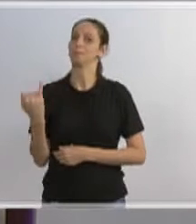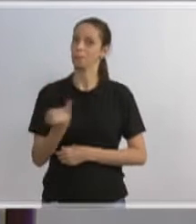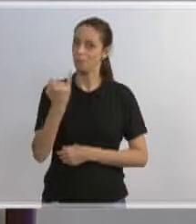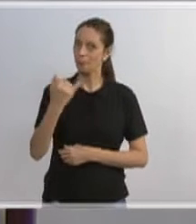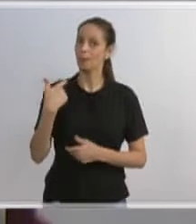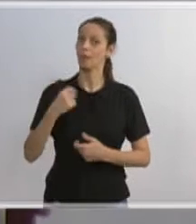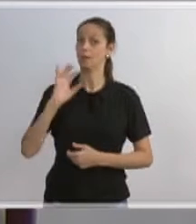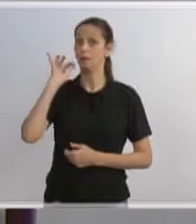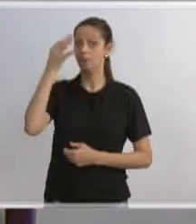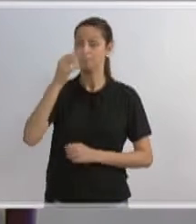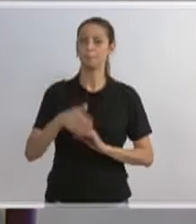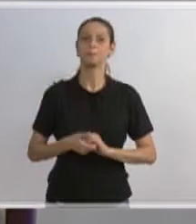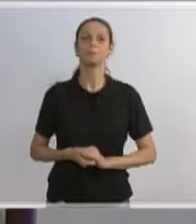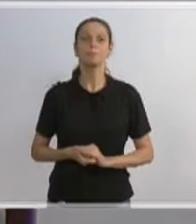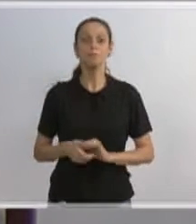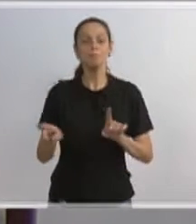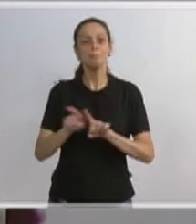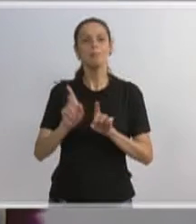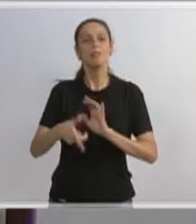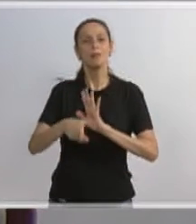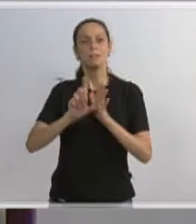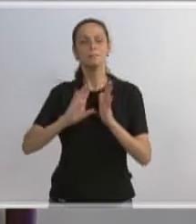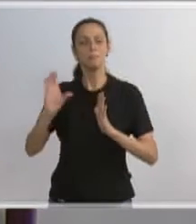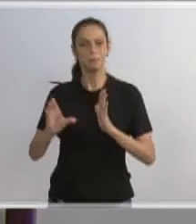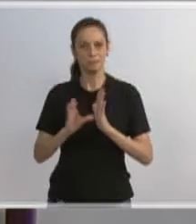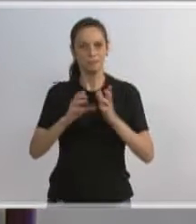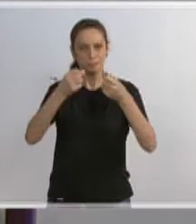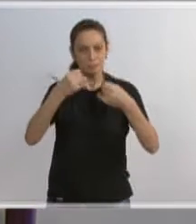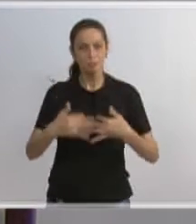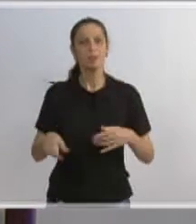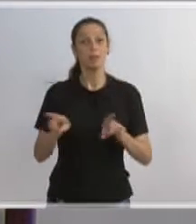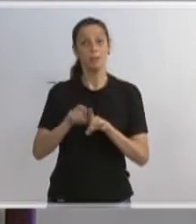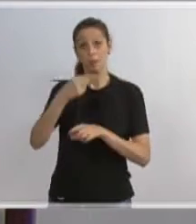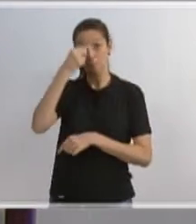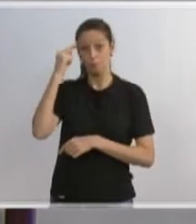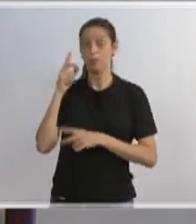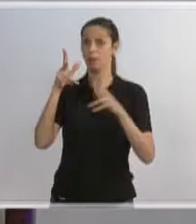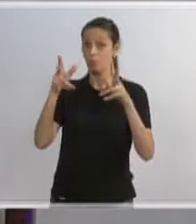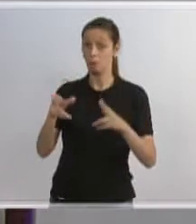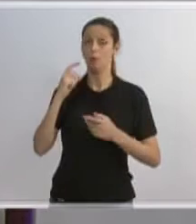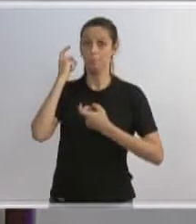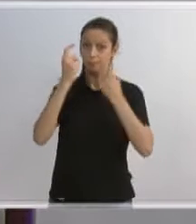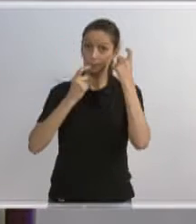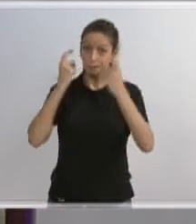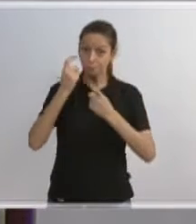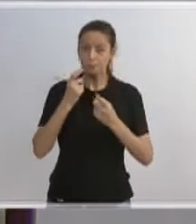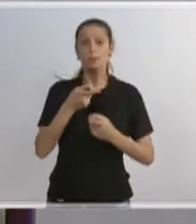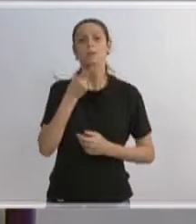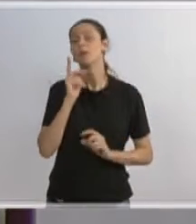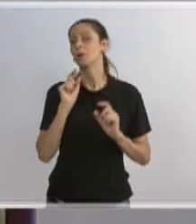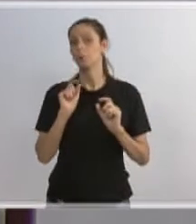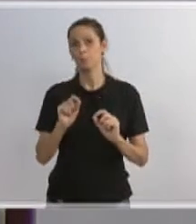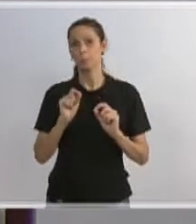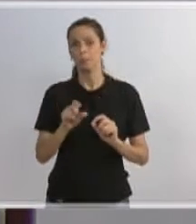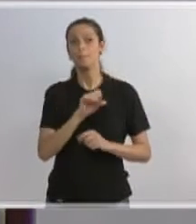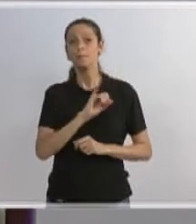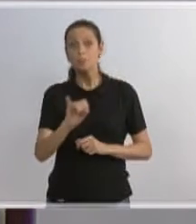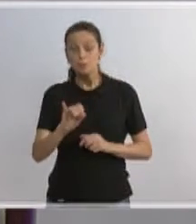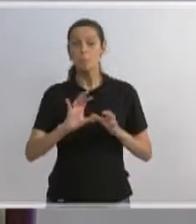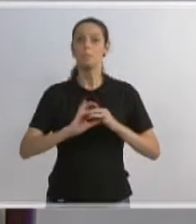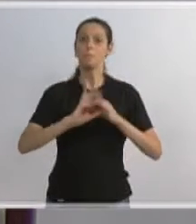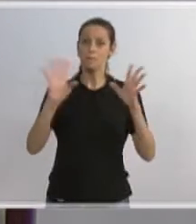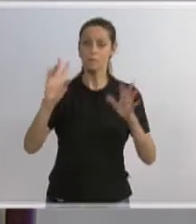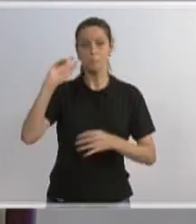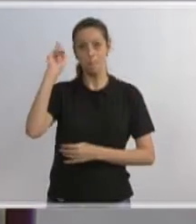vereador Caminha, da preocupação dele, bem como da preocupação do vereador Ito, e dizer que, se legalizarmos o